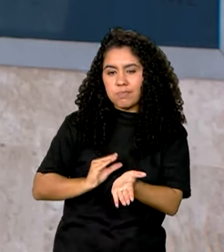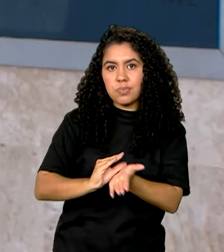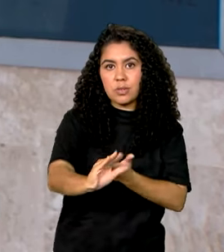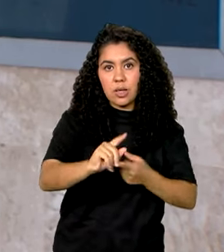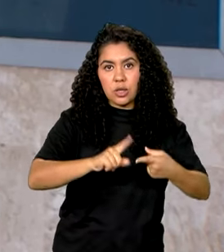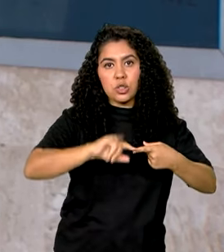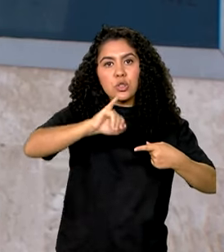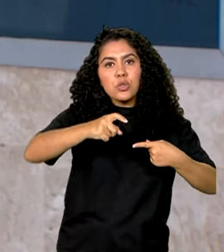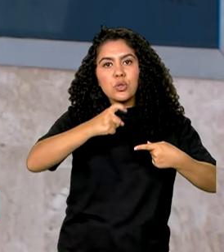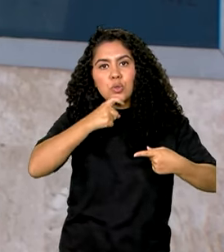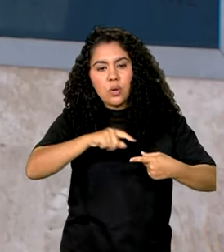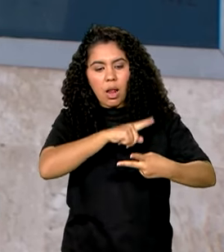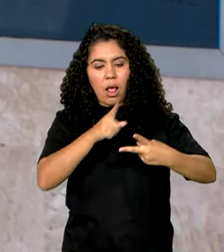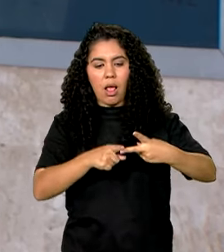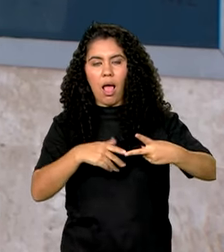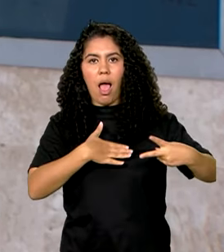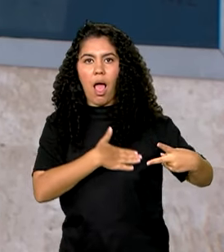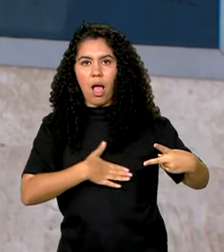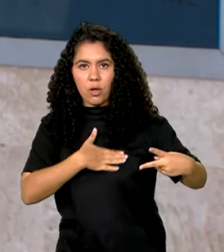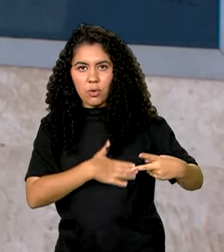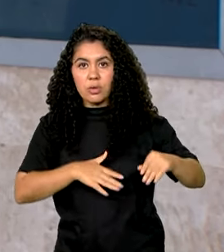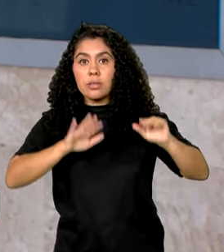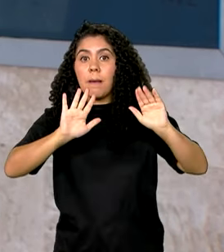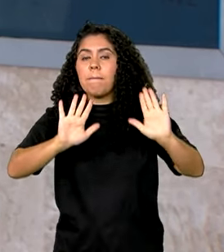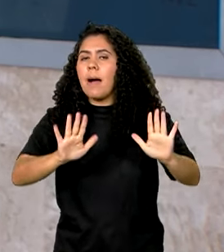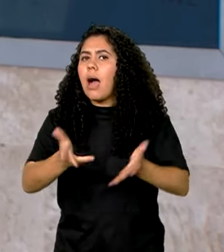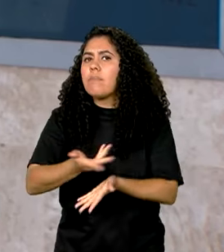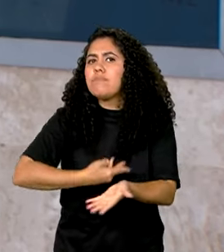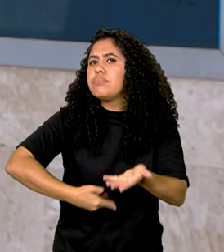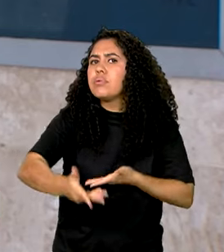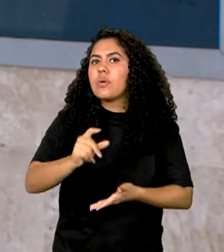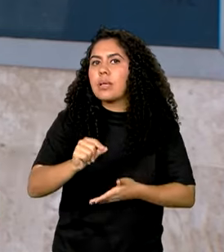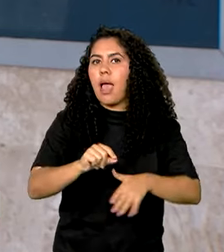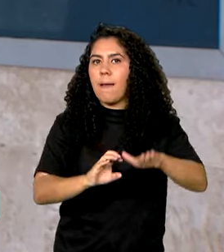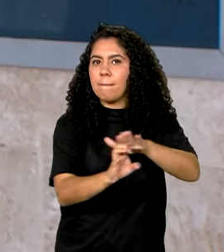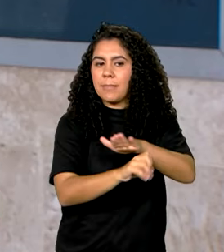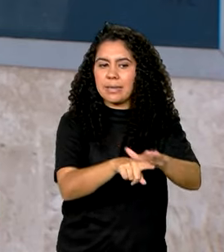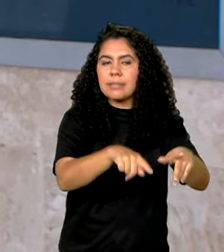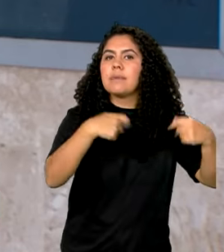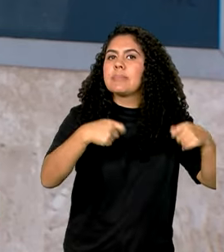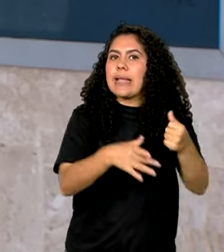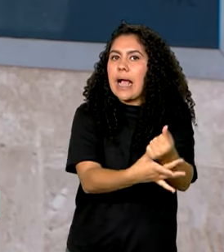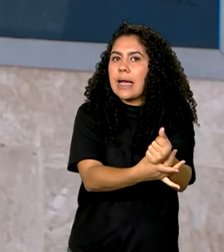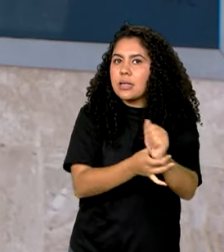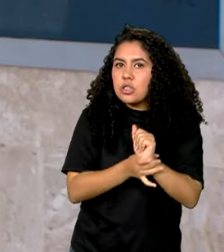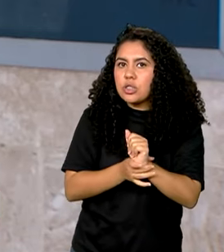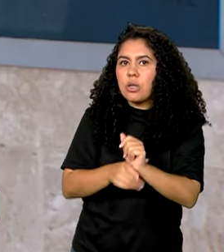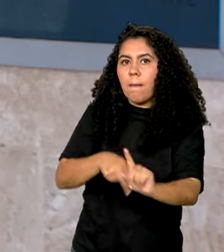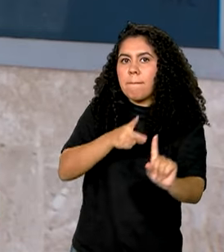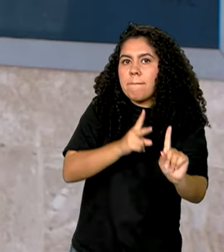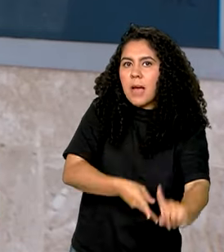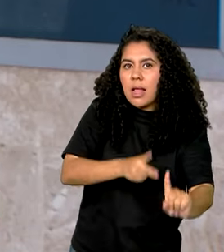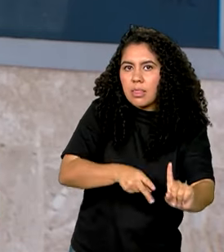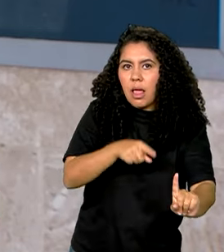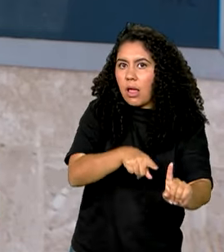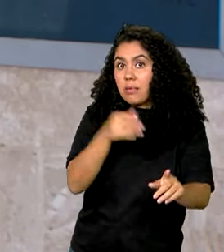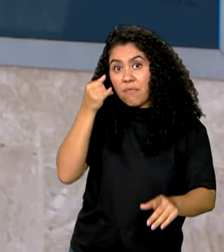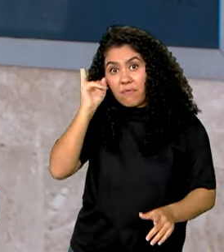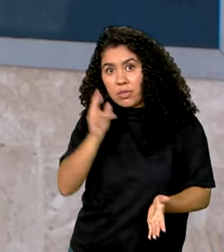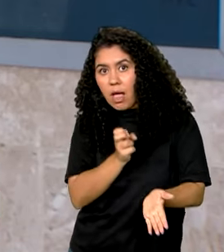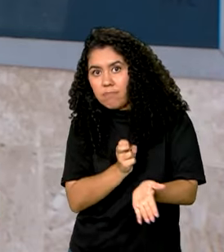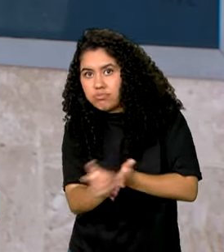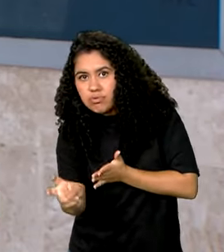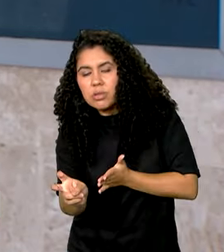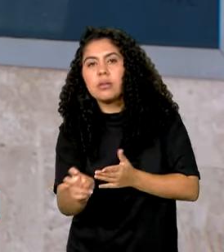agosto. Em contrapartida, a empresa precisa garantir o emprego e o salário do funcionário nos outros dois meses, ou seja,